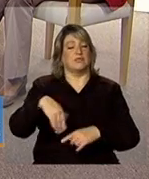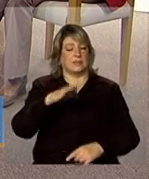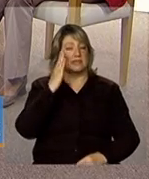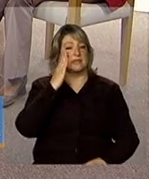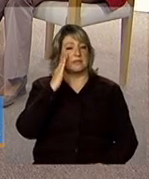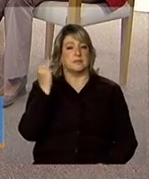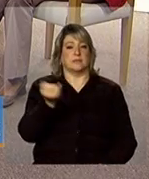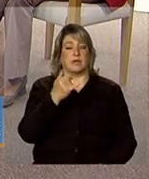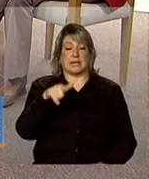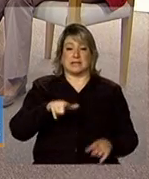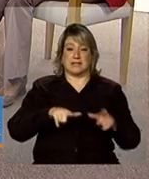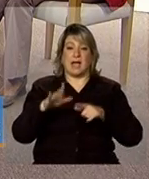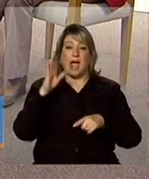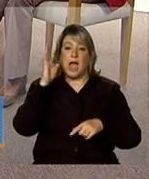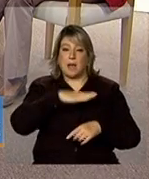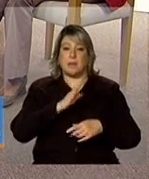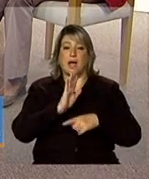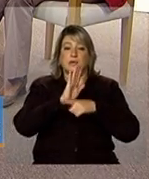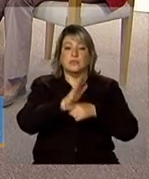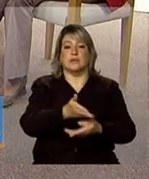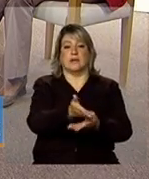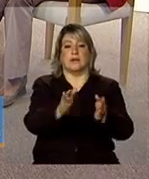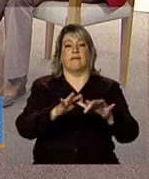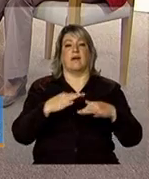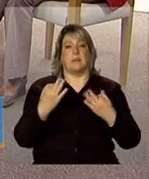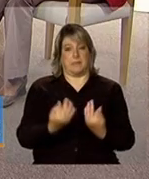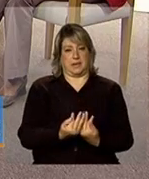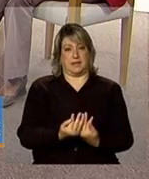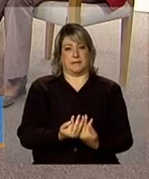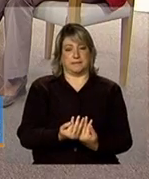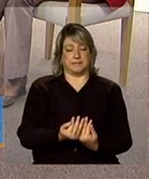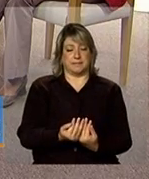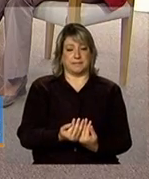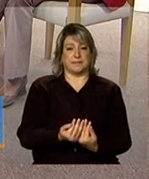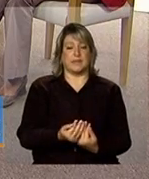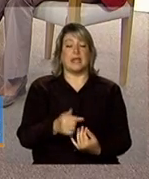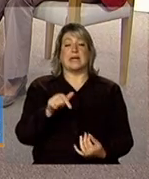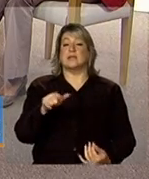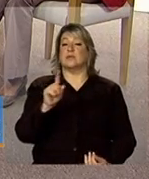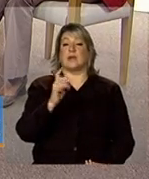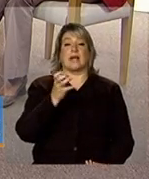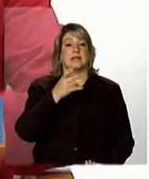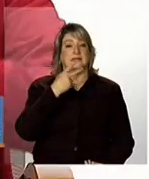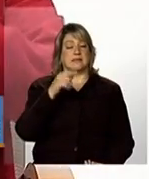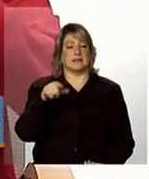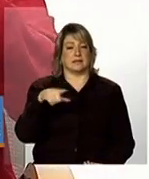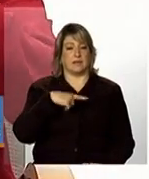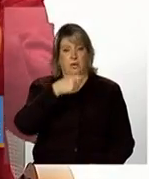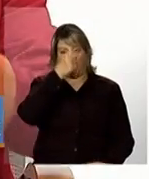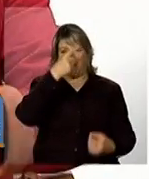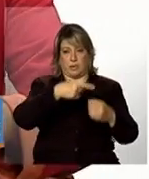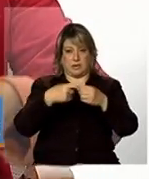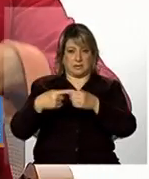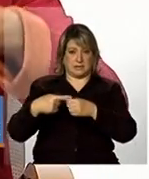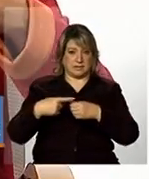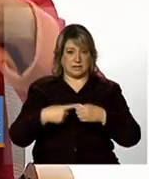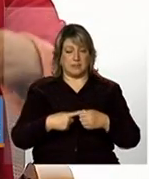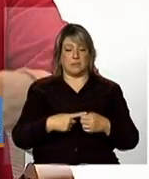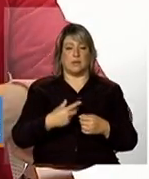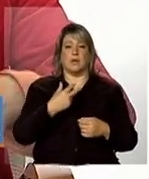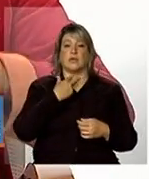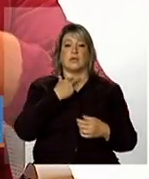o serviço ele chegue mais rápido a família isso não quer dizer que os municípios eles não possam atender as famílias que estão em situação de